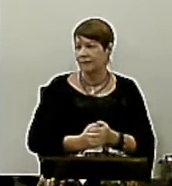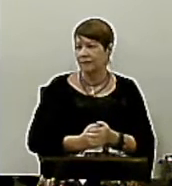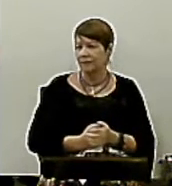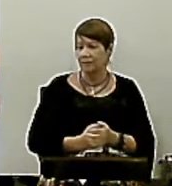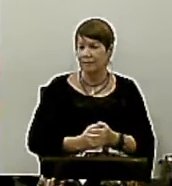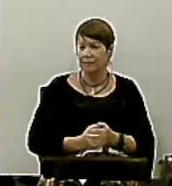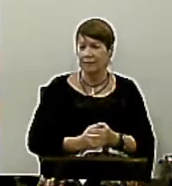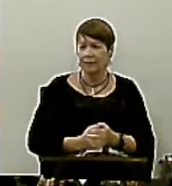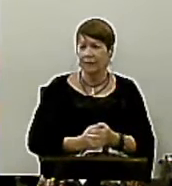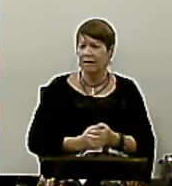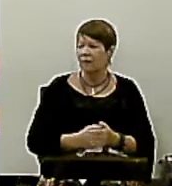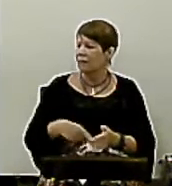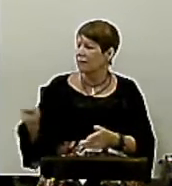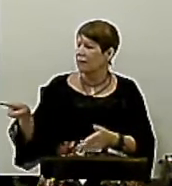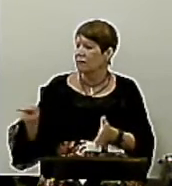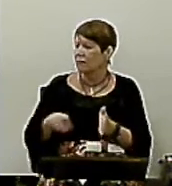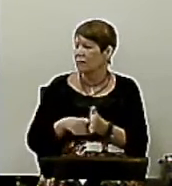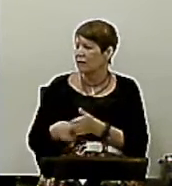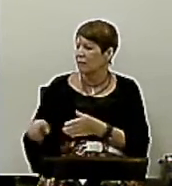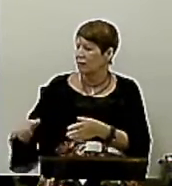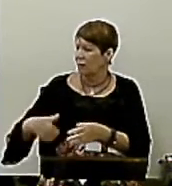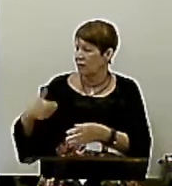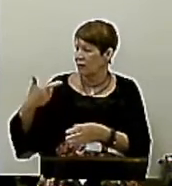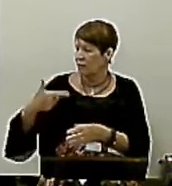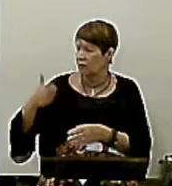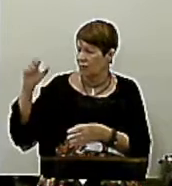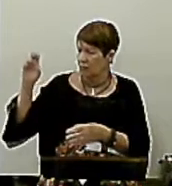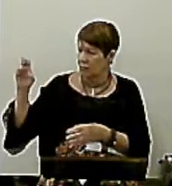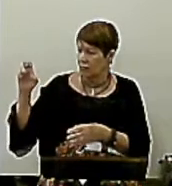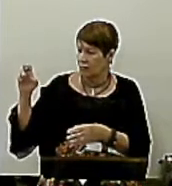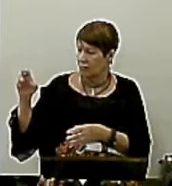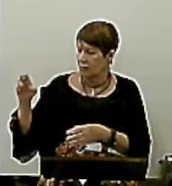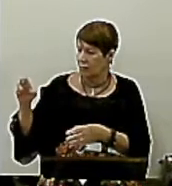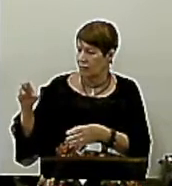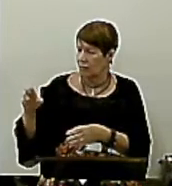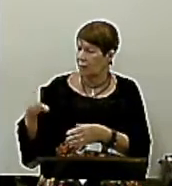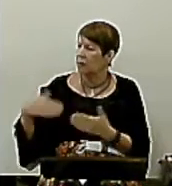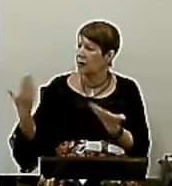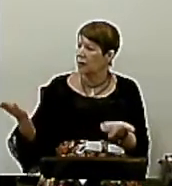Rapaz, você não tem nem 25 anos É, pastor, mas eu tenho que prevenir, né?